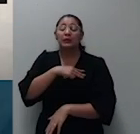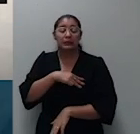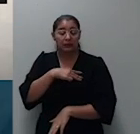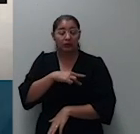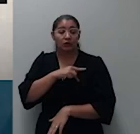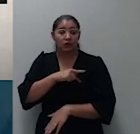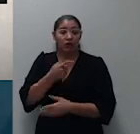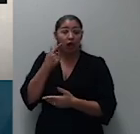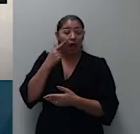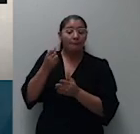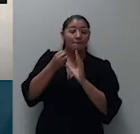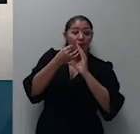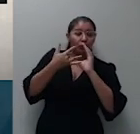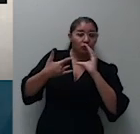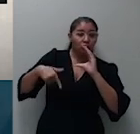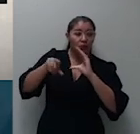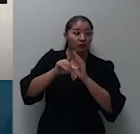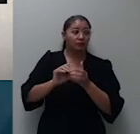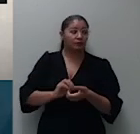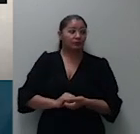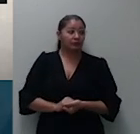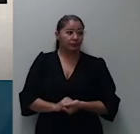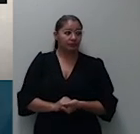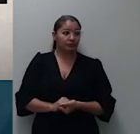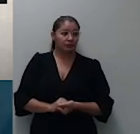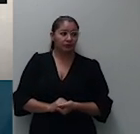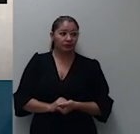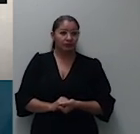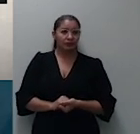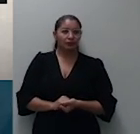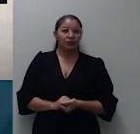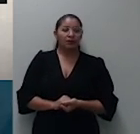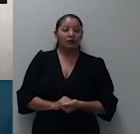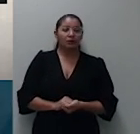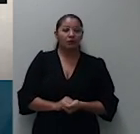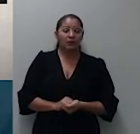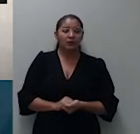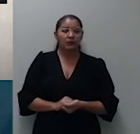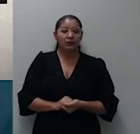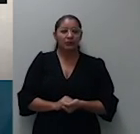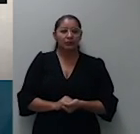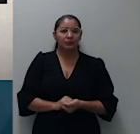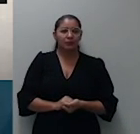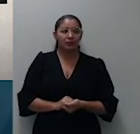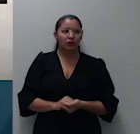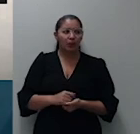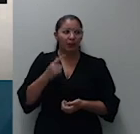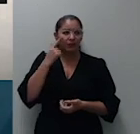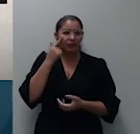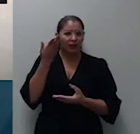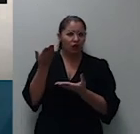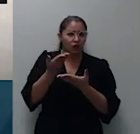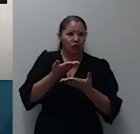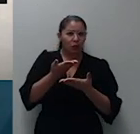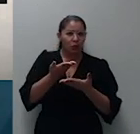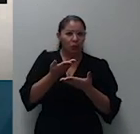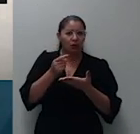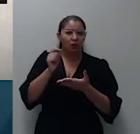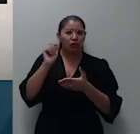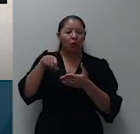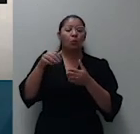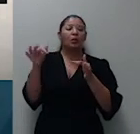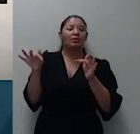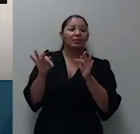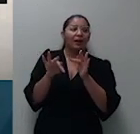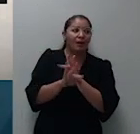acordo recorrido o ajuste fora abro aspas celebrado quando o inventário já se aproximava do término inclusive